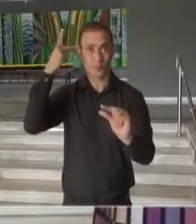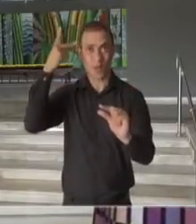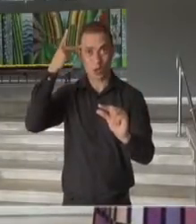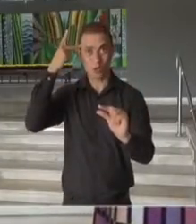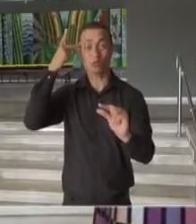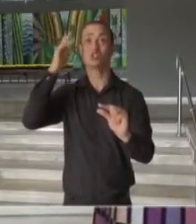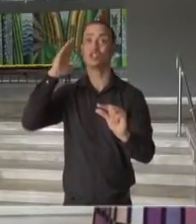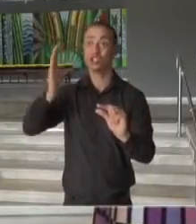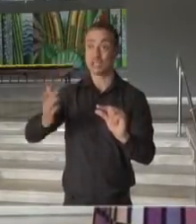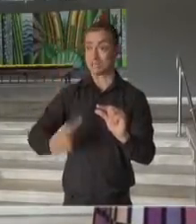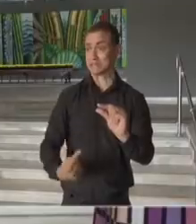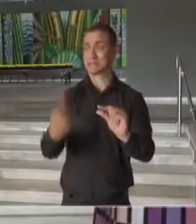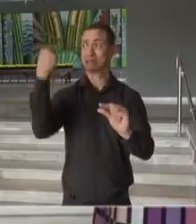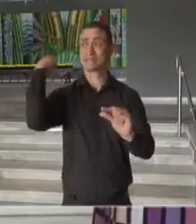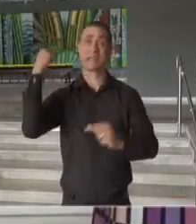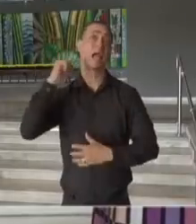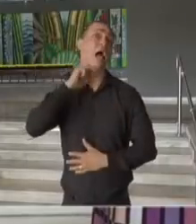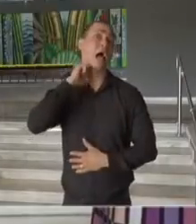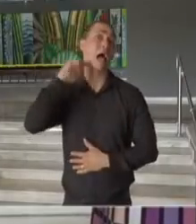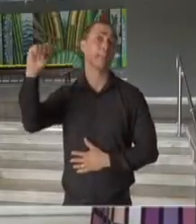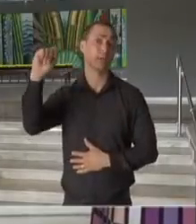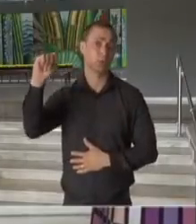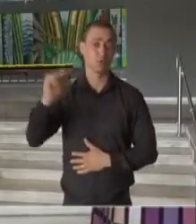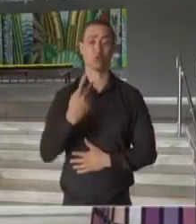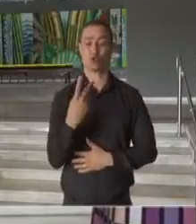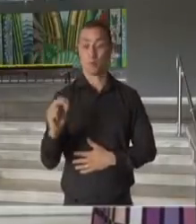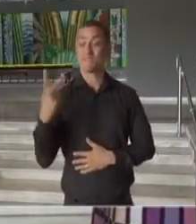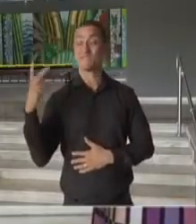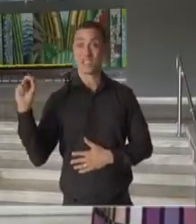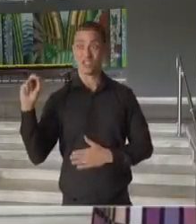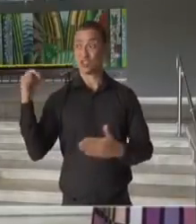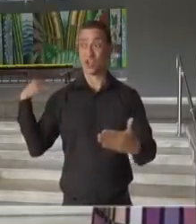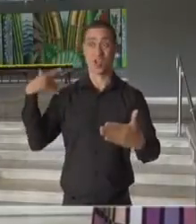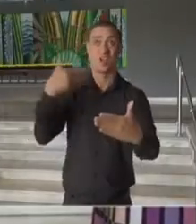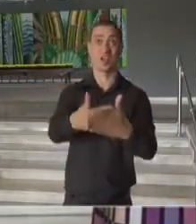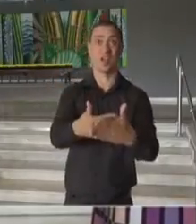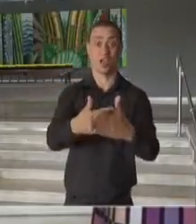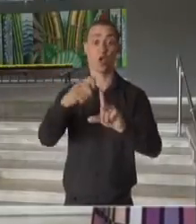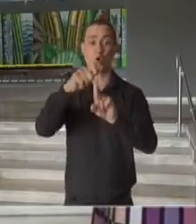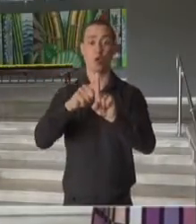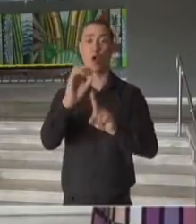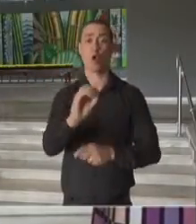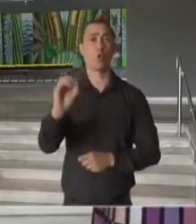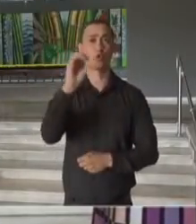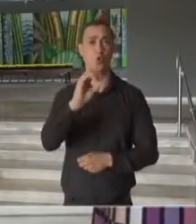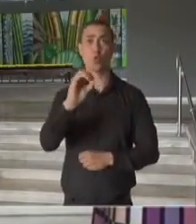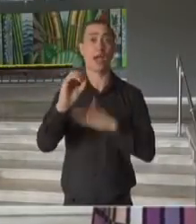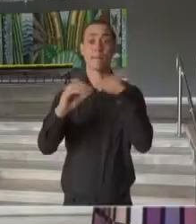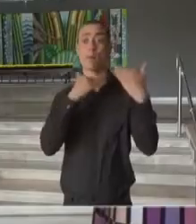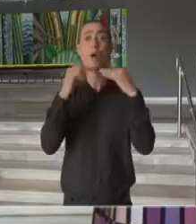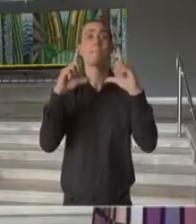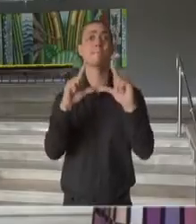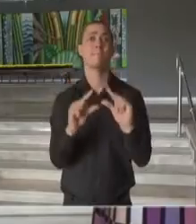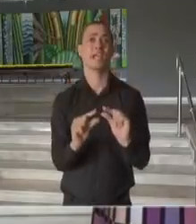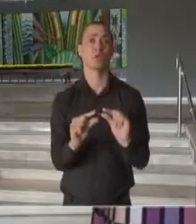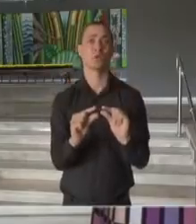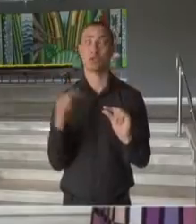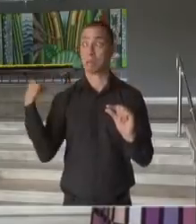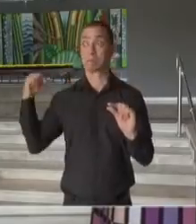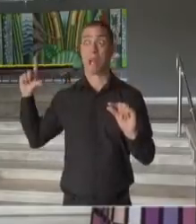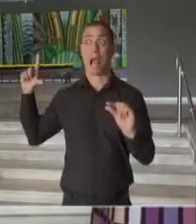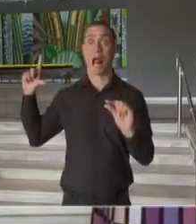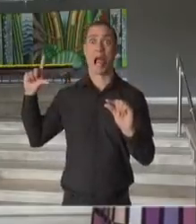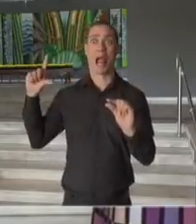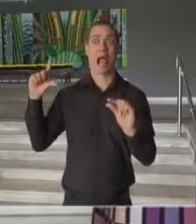desde abril de 2020 também. Outubro foi o mês com o menor número de mortes por Covid-19, desde